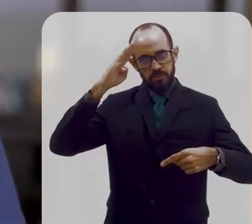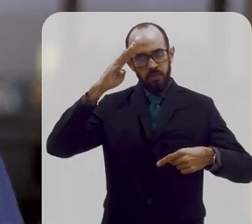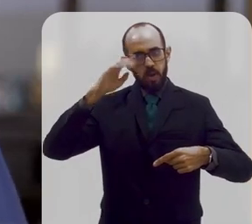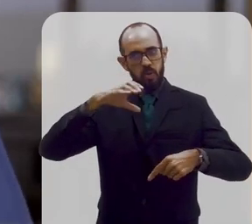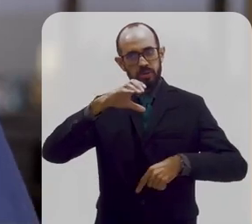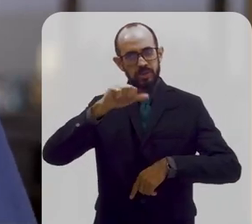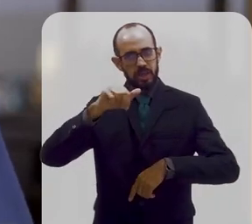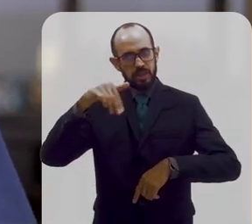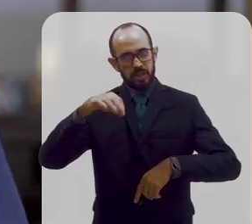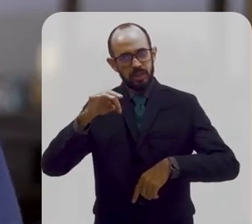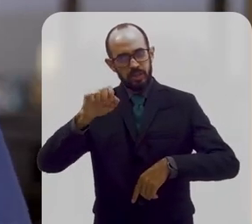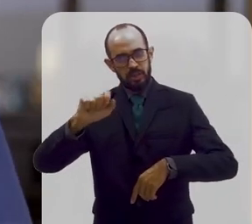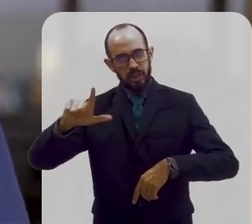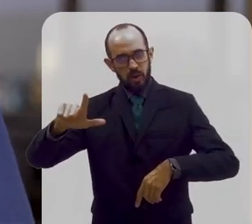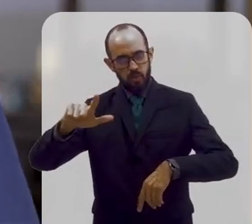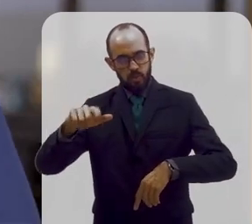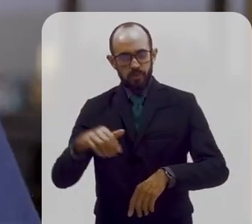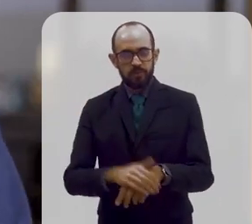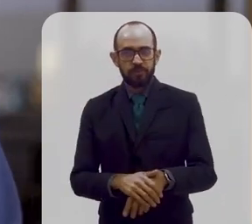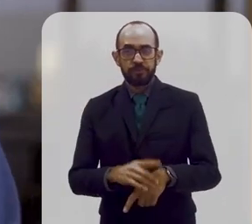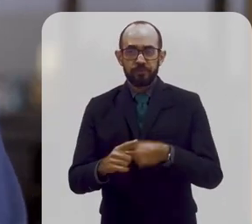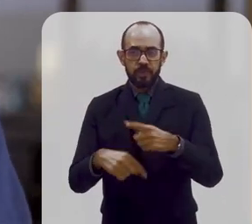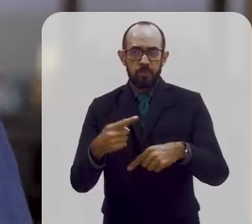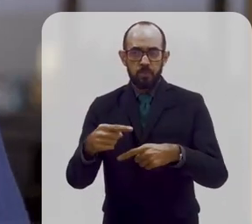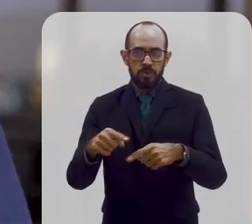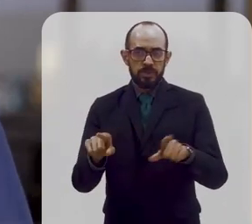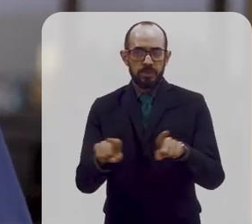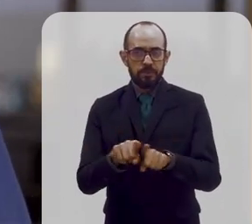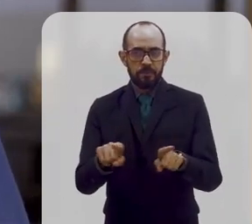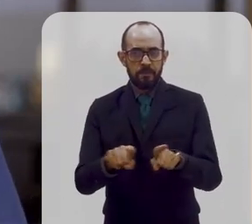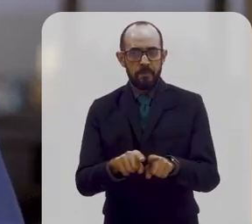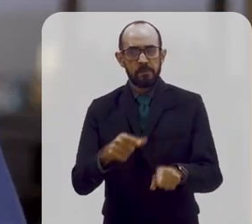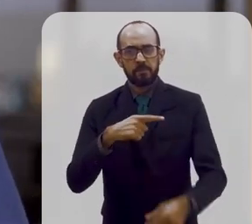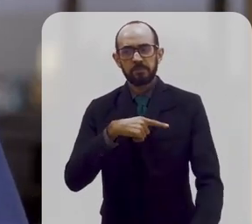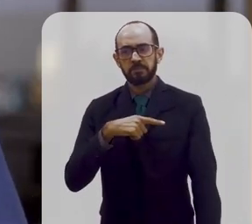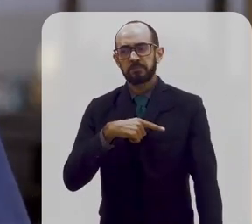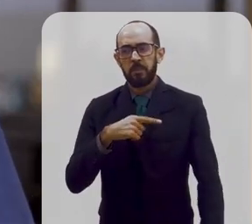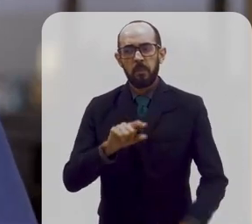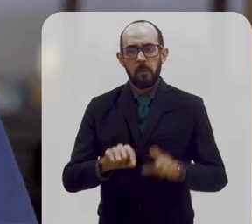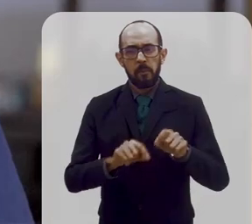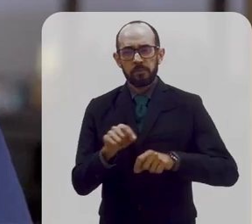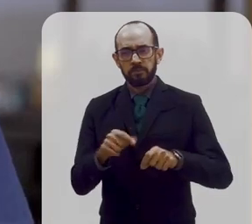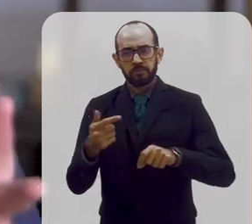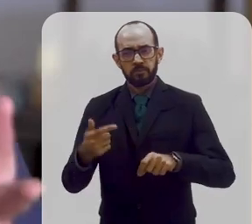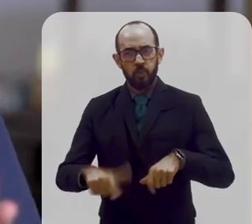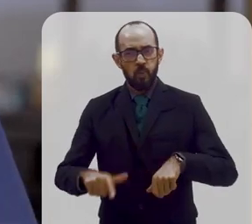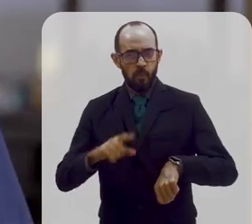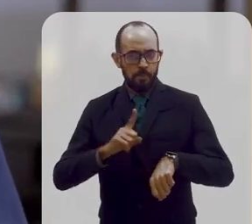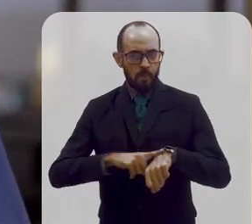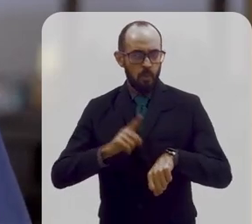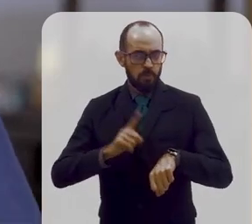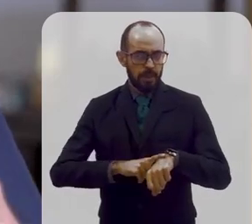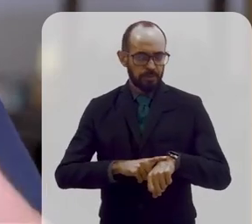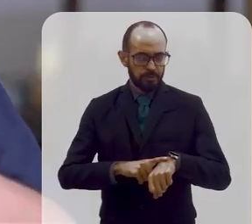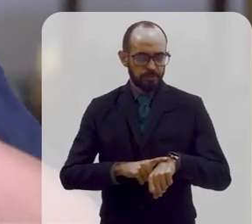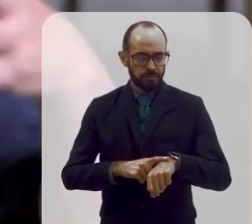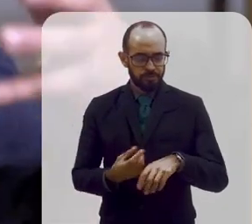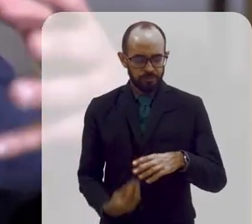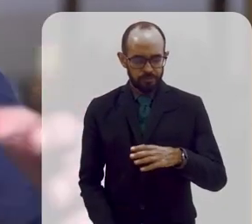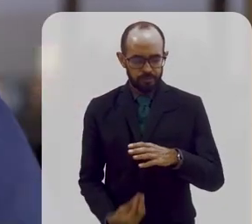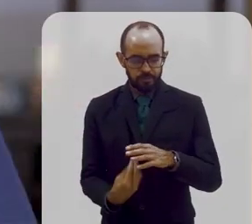na Avenida Central também são ecléticas. E, posteriormente, nós temos um outro grande momento da